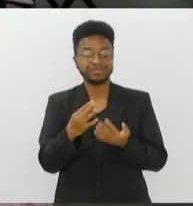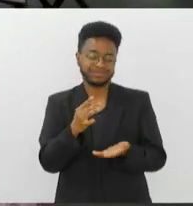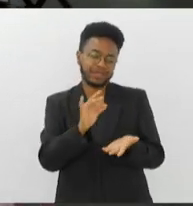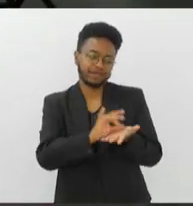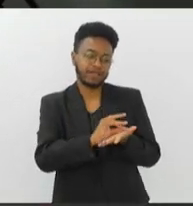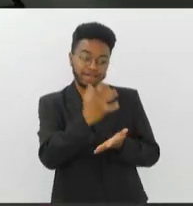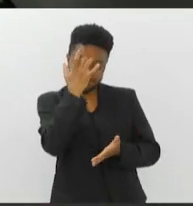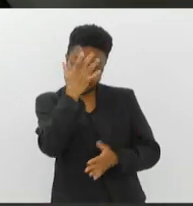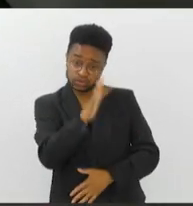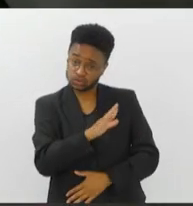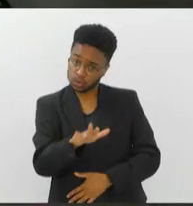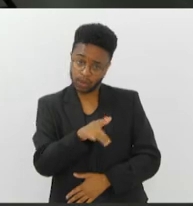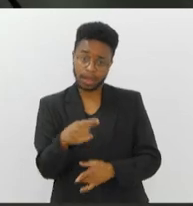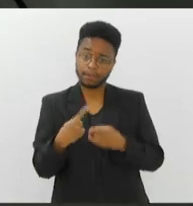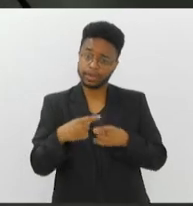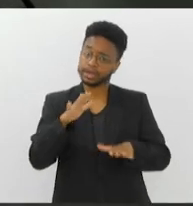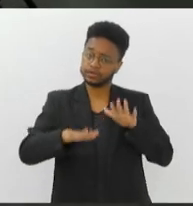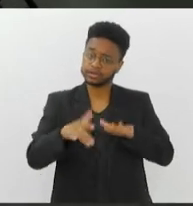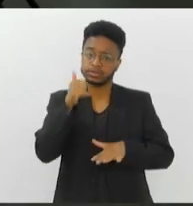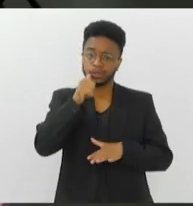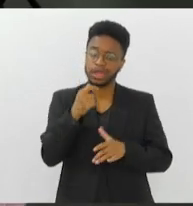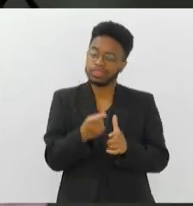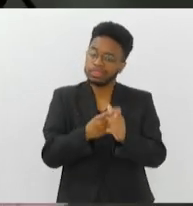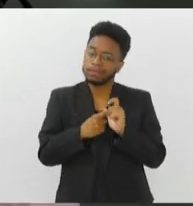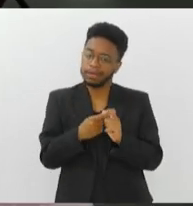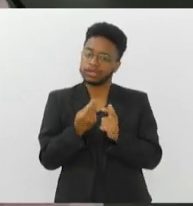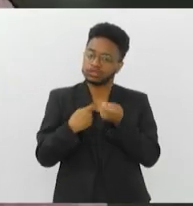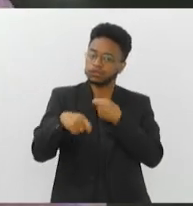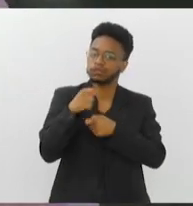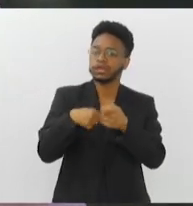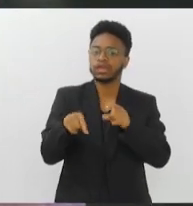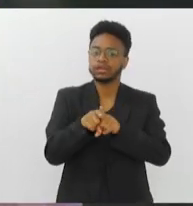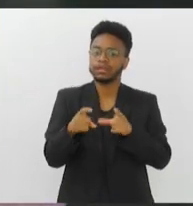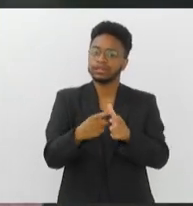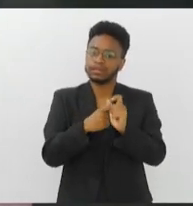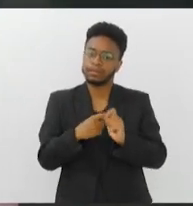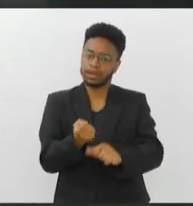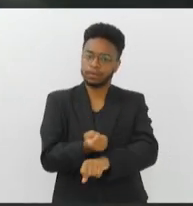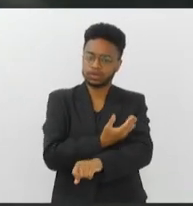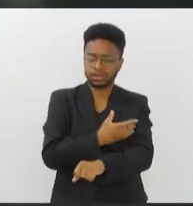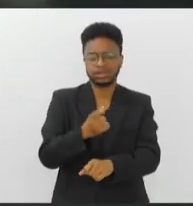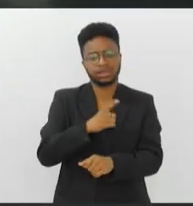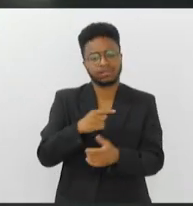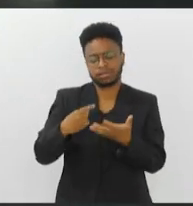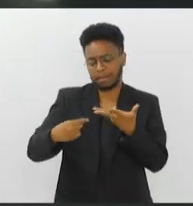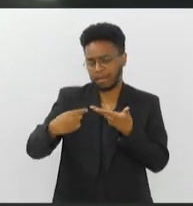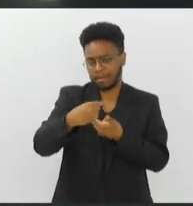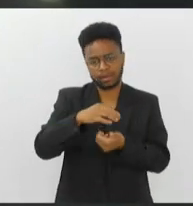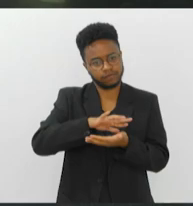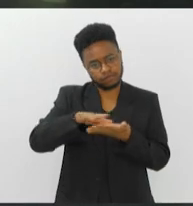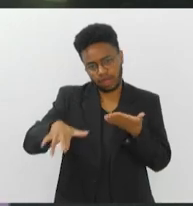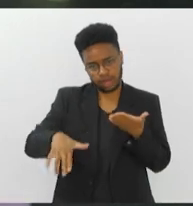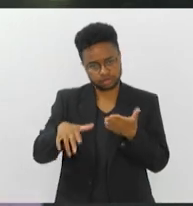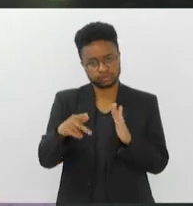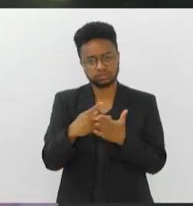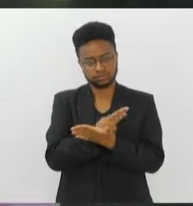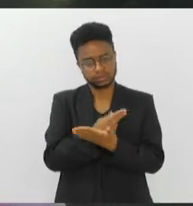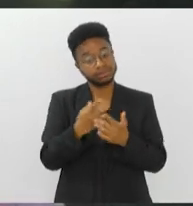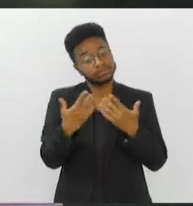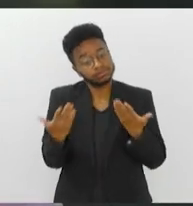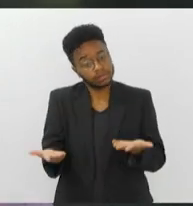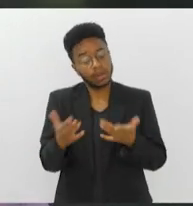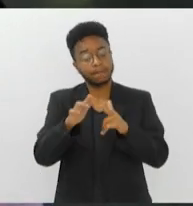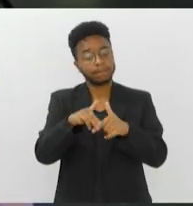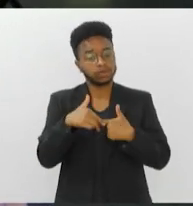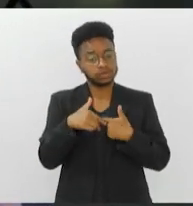denunciar, porque às vezes a mulher tem uma dependência econômica, dependência emocional. São vários fatores envolvidos nisso. Então, por